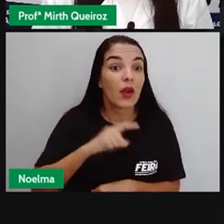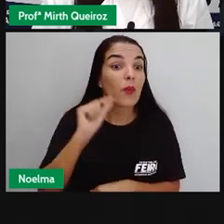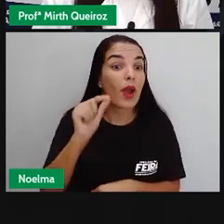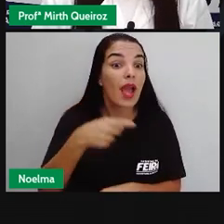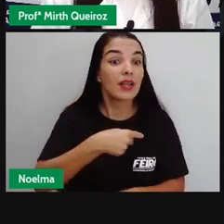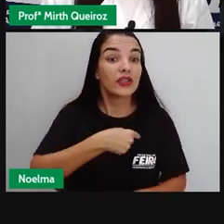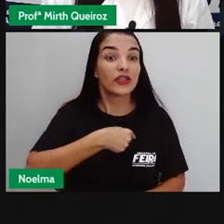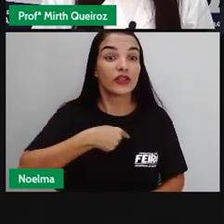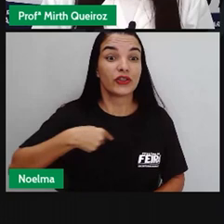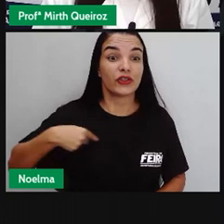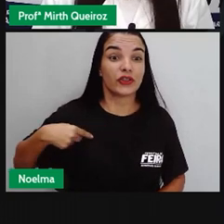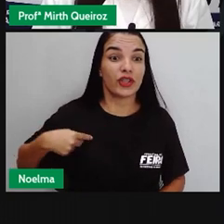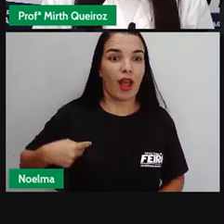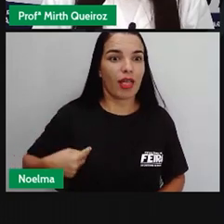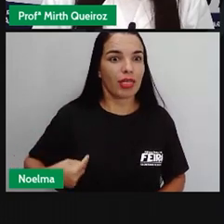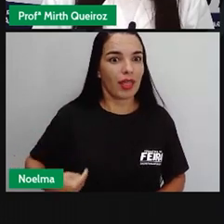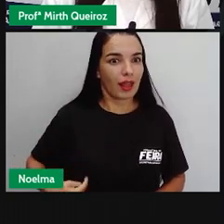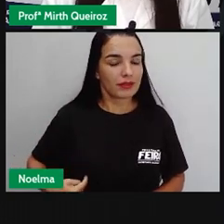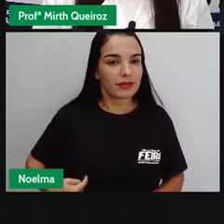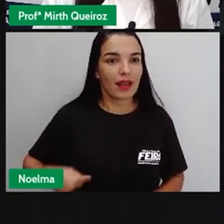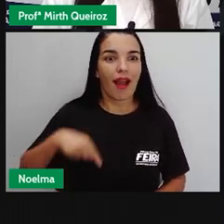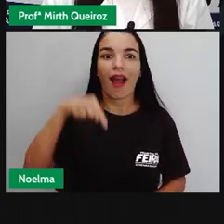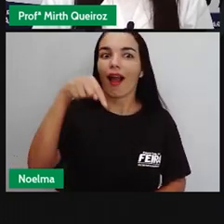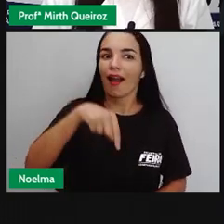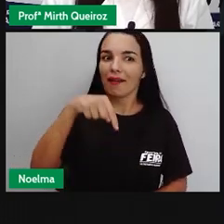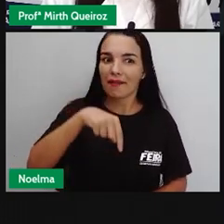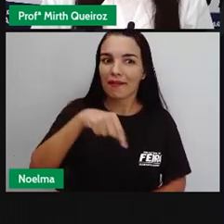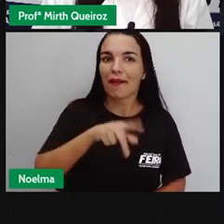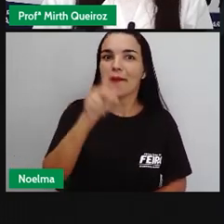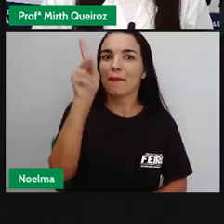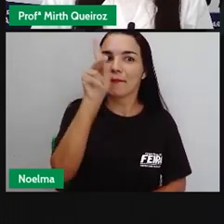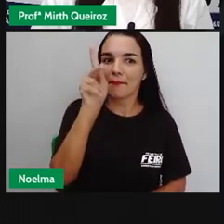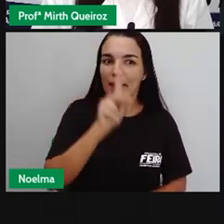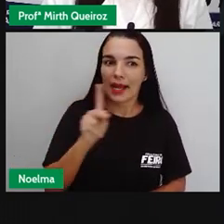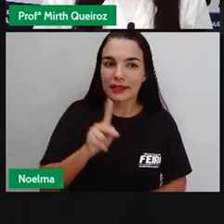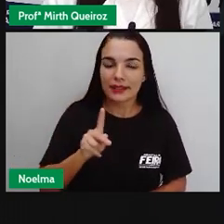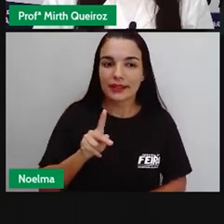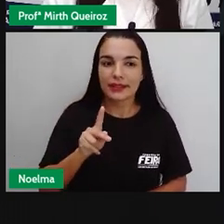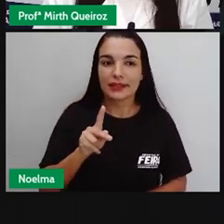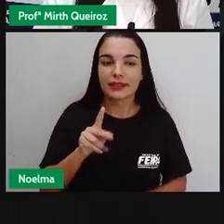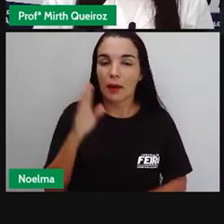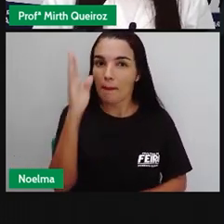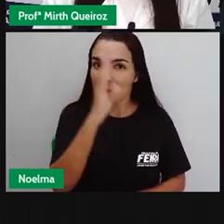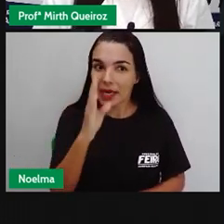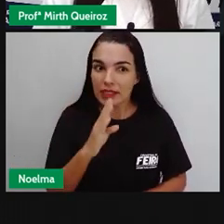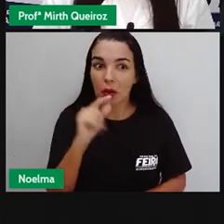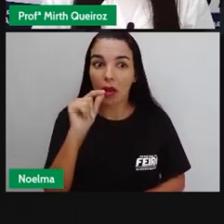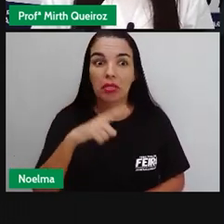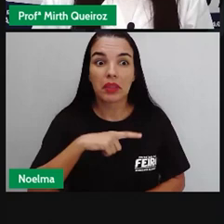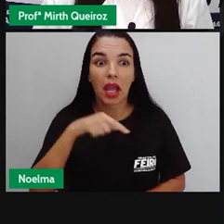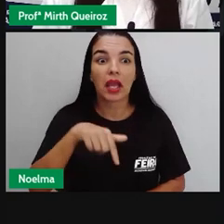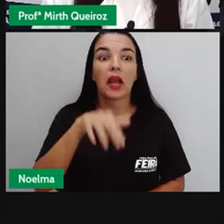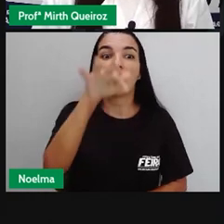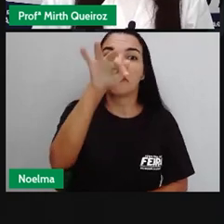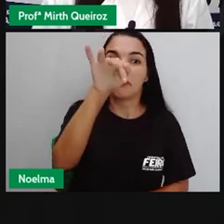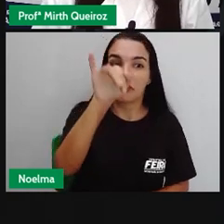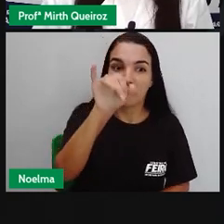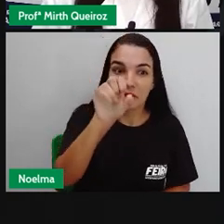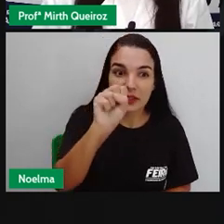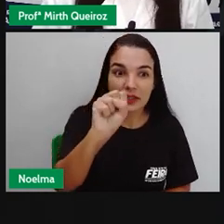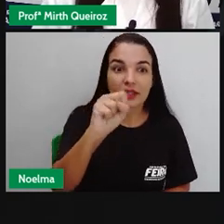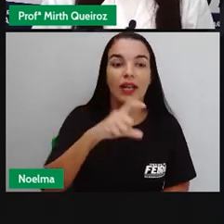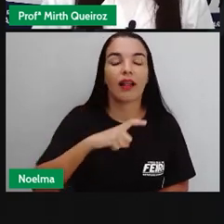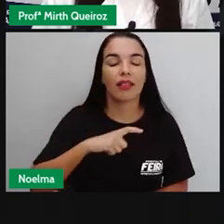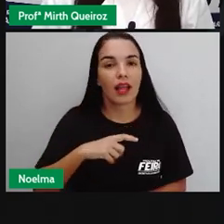chineses do país, um dos maiores é aqui, a cidade de Feira de Santana. chinês é um exemplo aí de